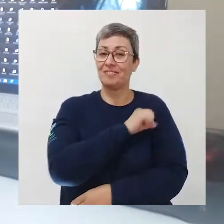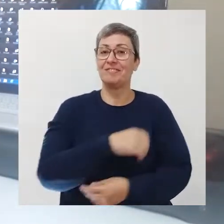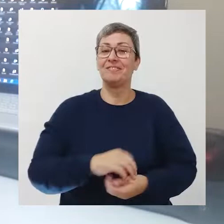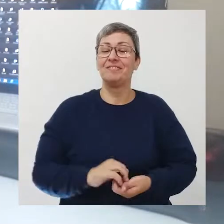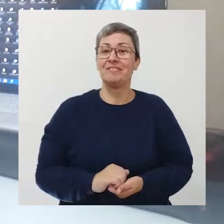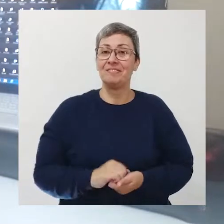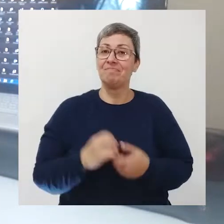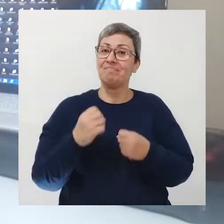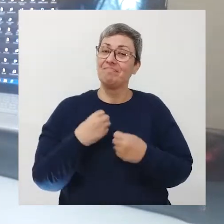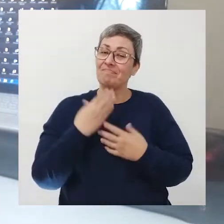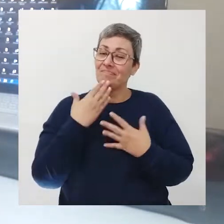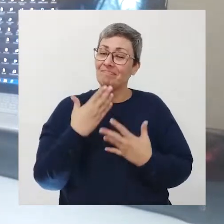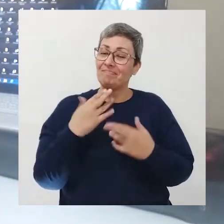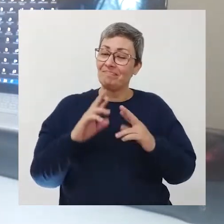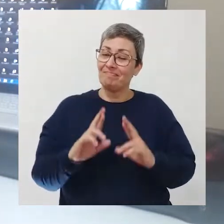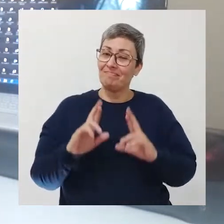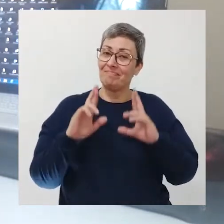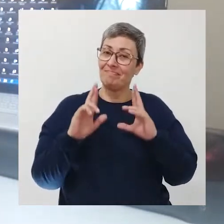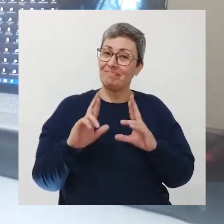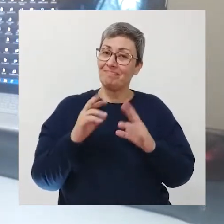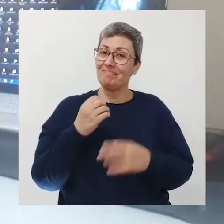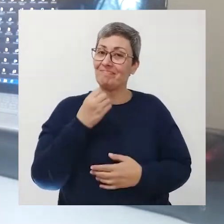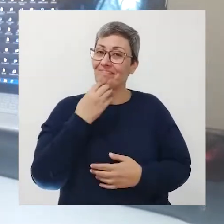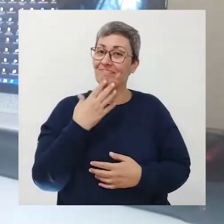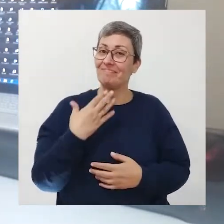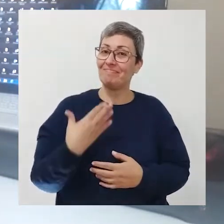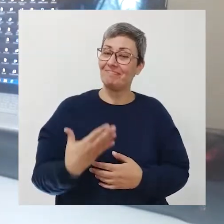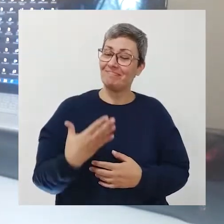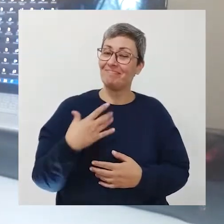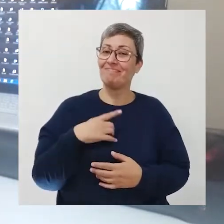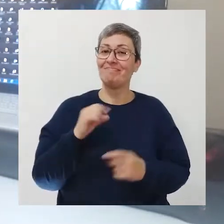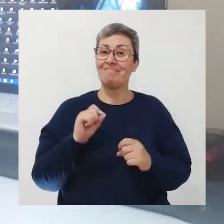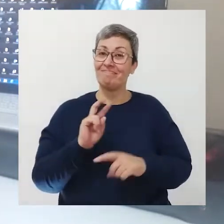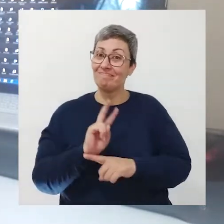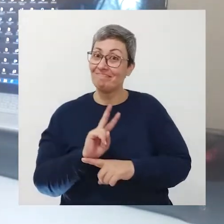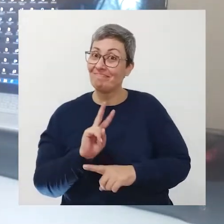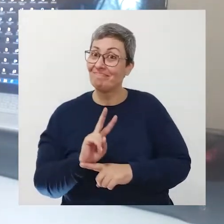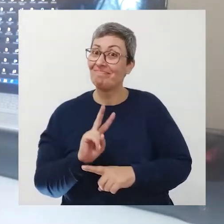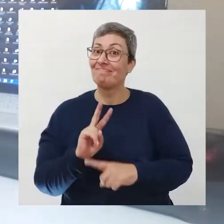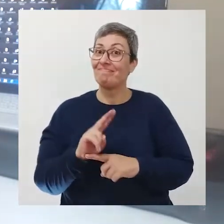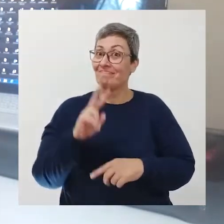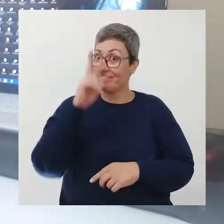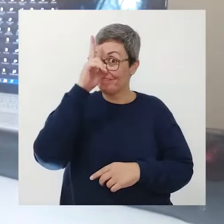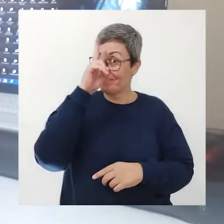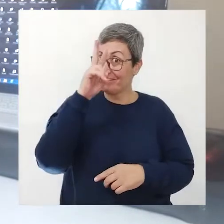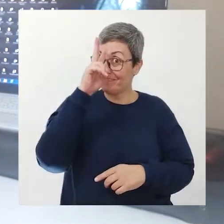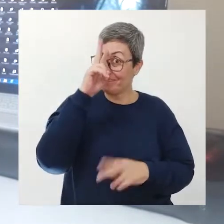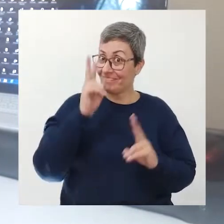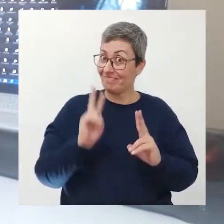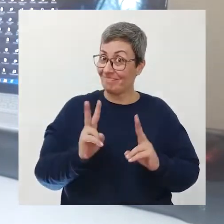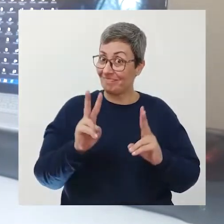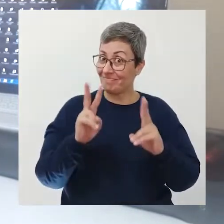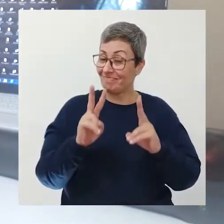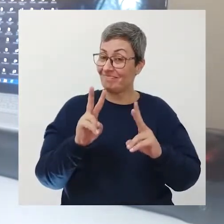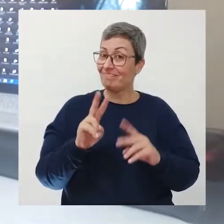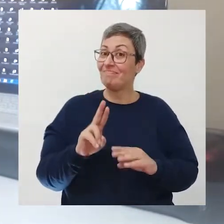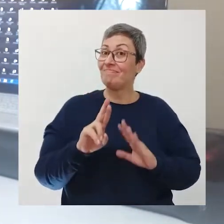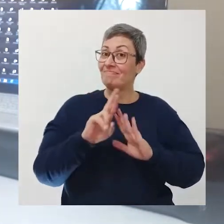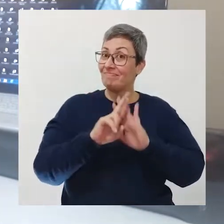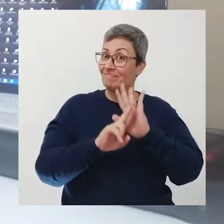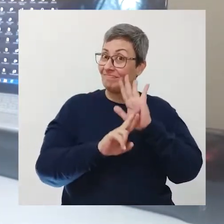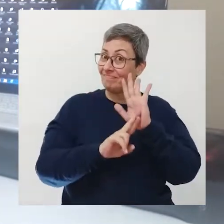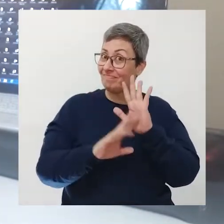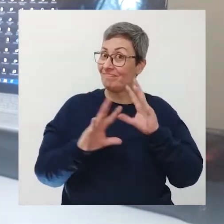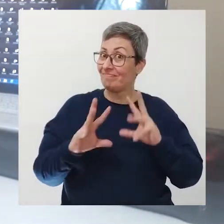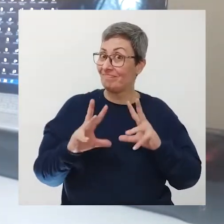Ciclo 2 Espero que todos e todas estejam muito bem, estejam se cuidando e lembre-se de continuar respeitando